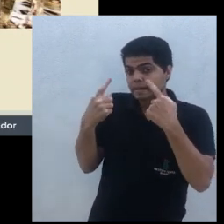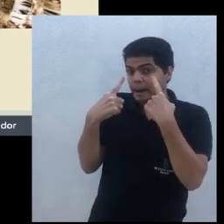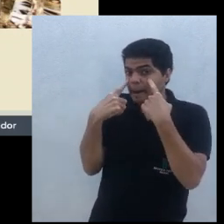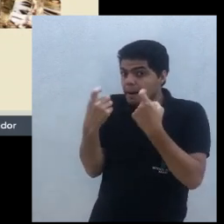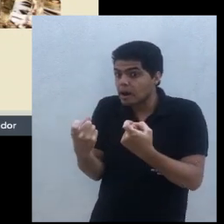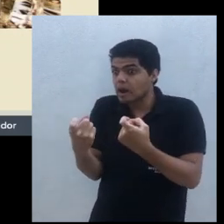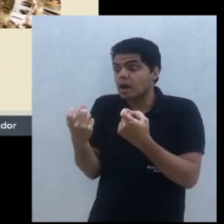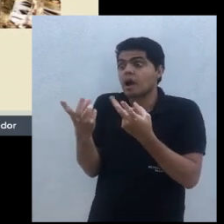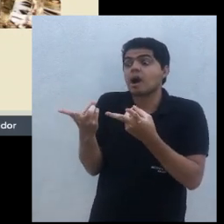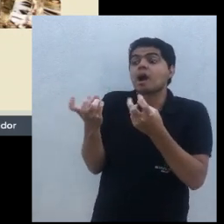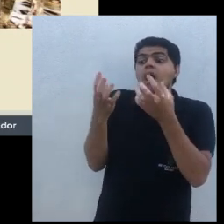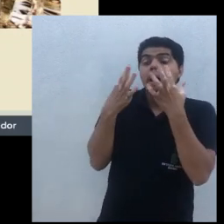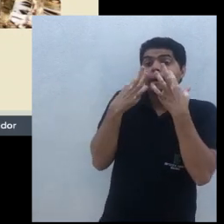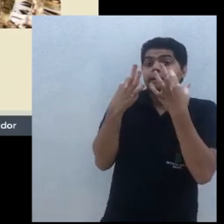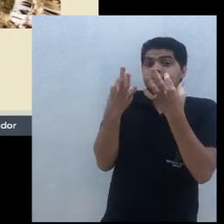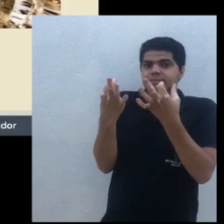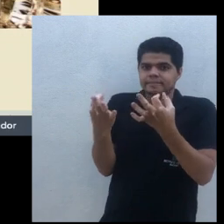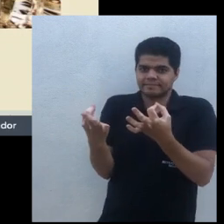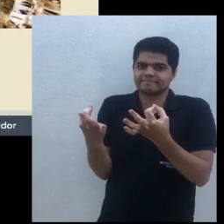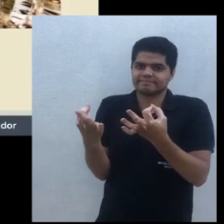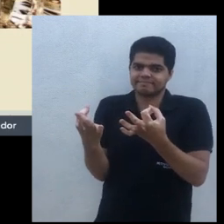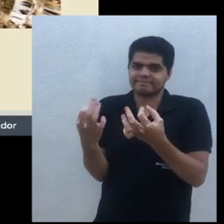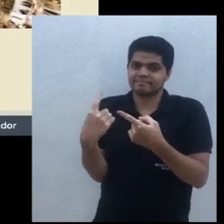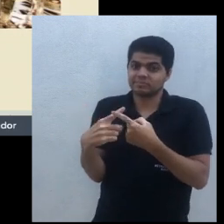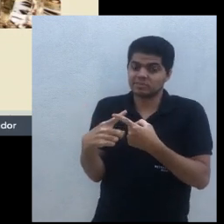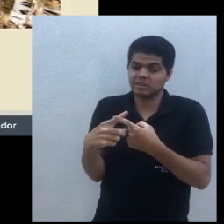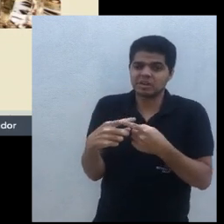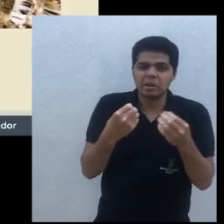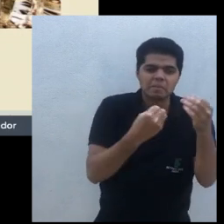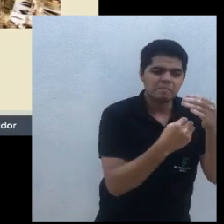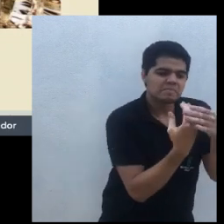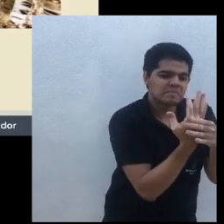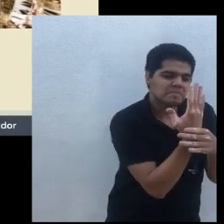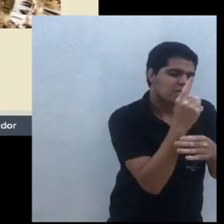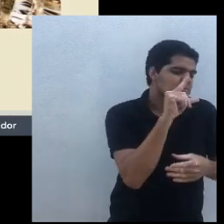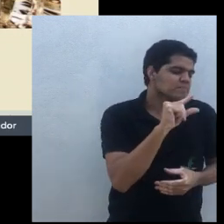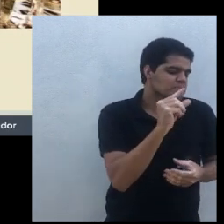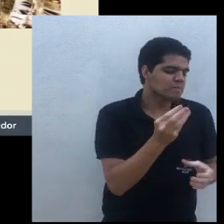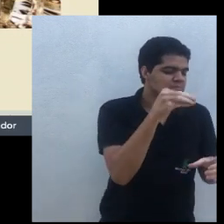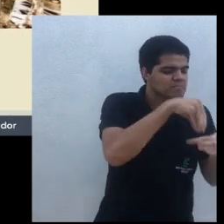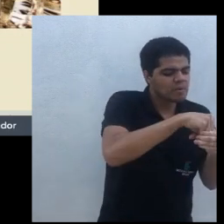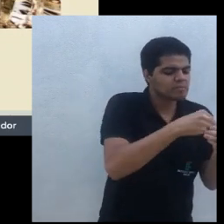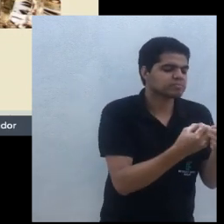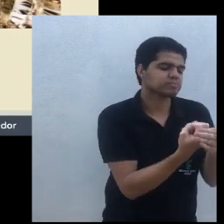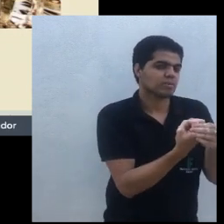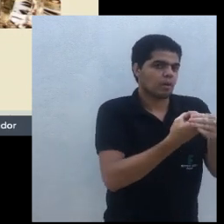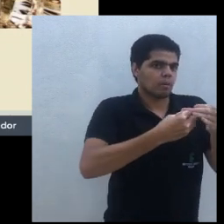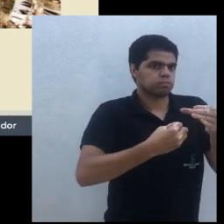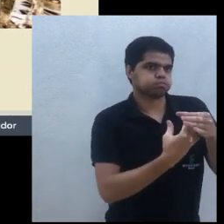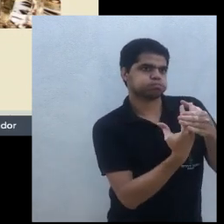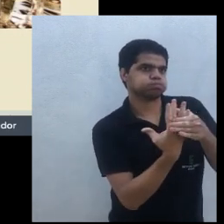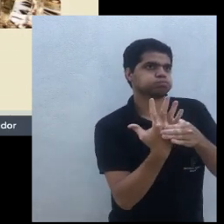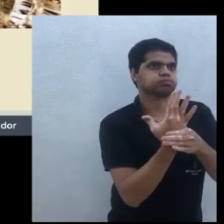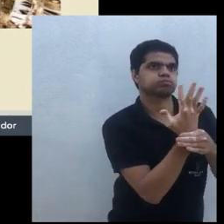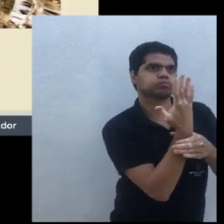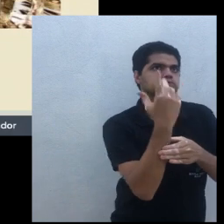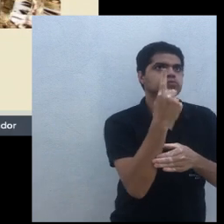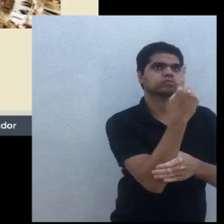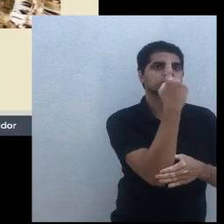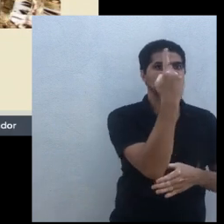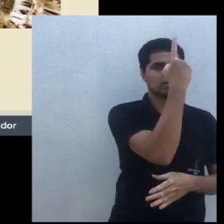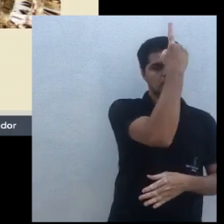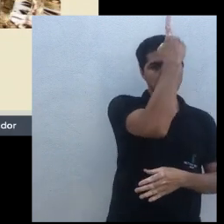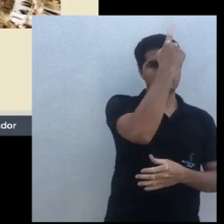porque é aí que está o X da questão do SAF. Porque aquela plantinha pequenininha, ela cresce, e ela pode se tornar uma árvore